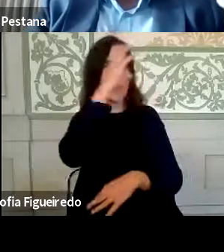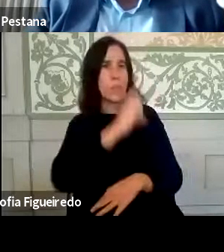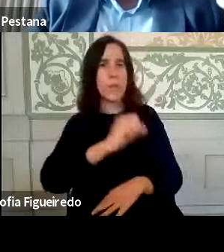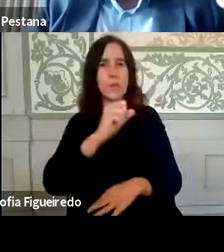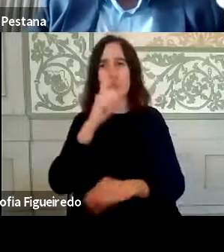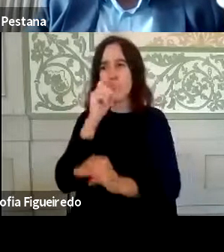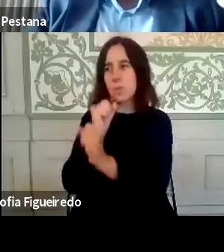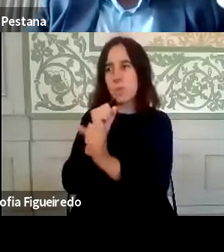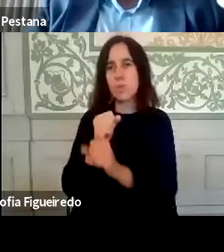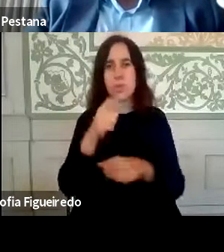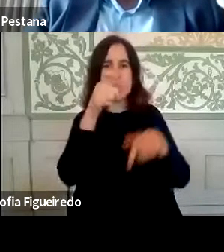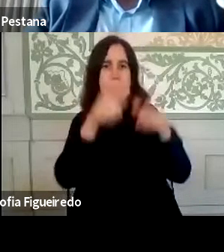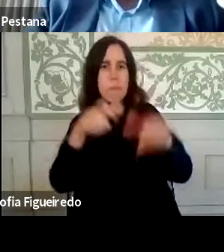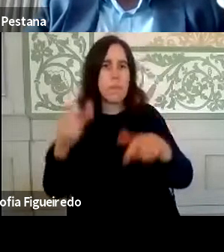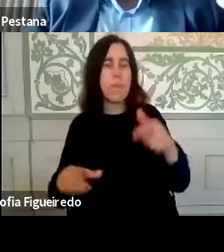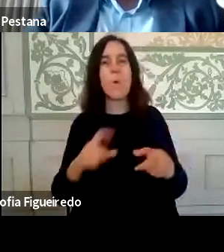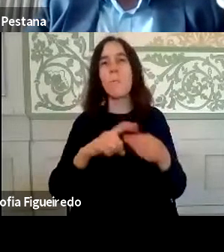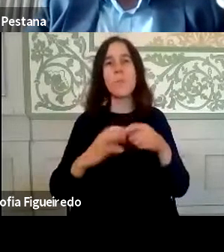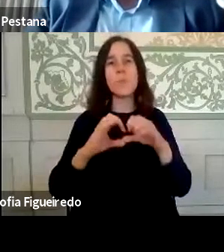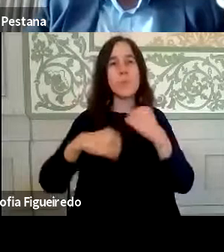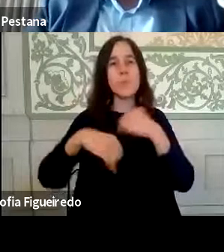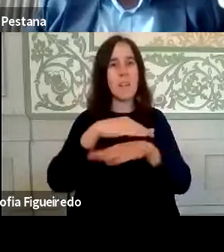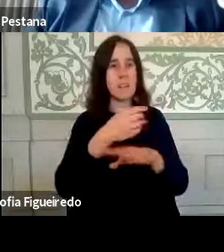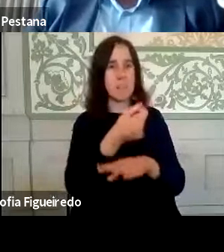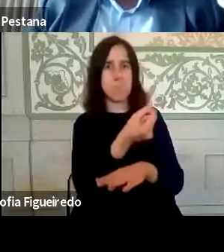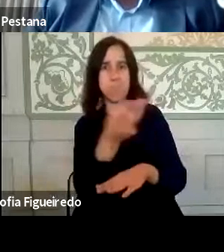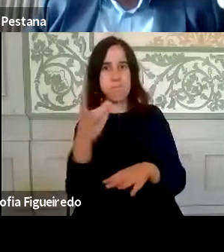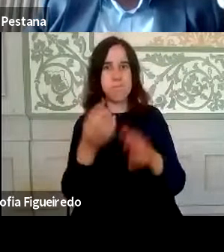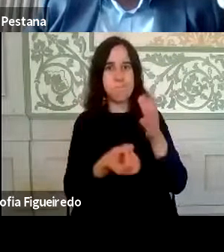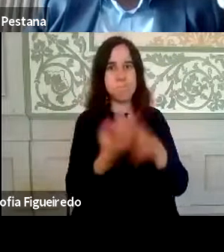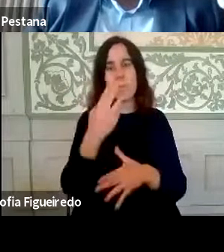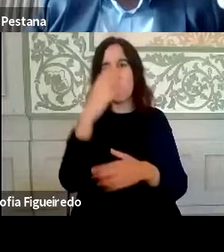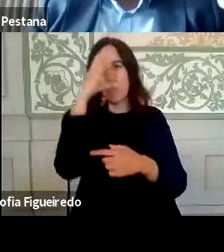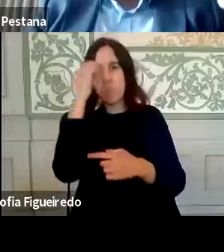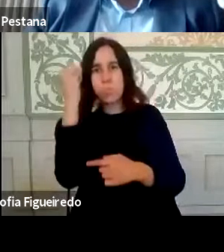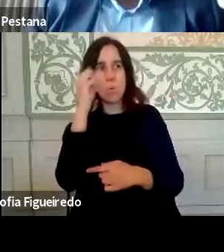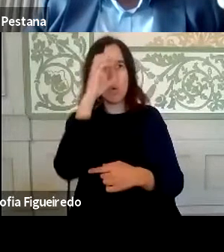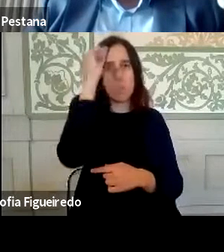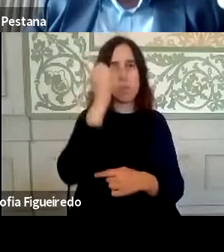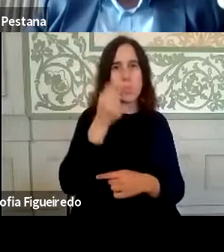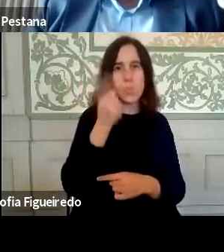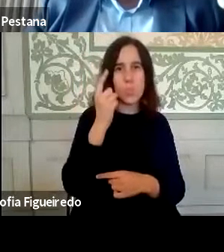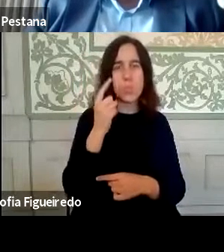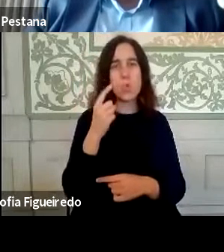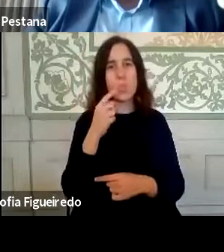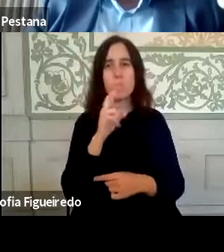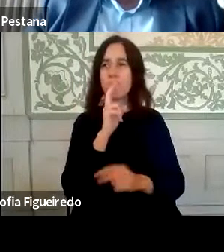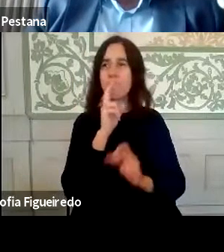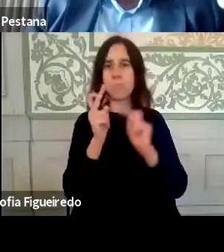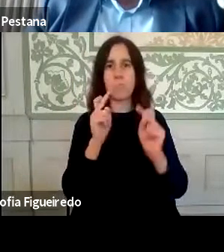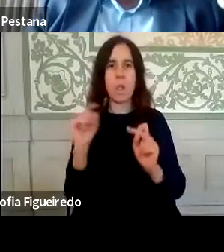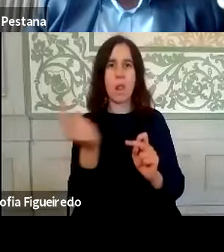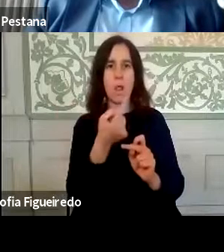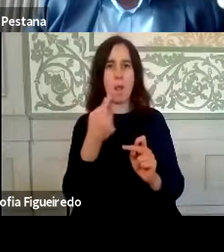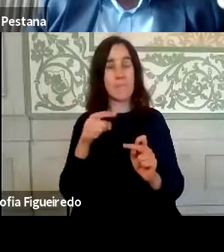os cidadãos, até as inúmeras parcerias sociais que estão a emergir entre público e não público, ou seja, está toda a gente a emitir respostas, e esse